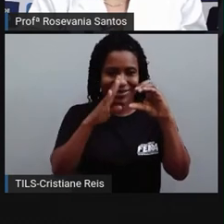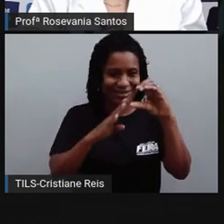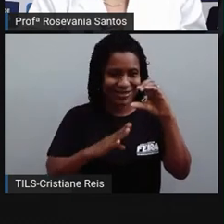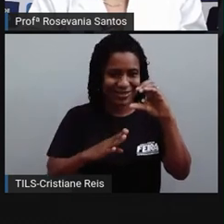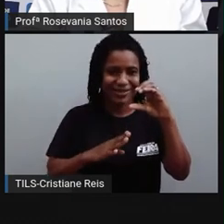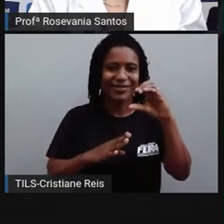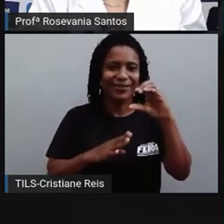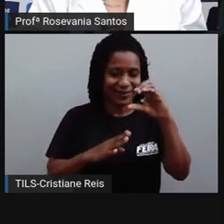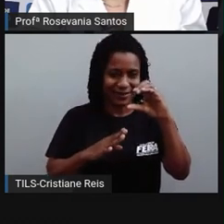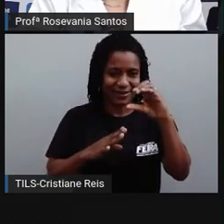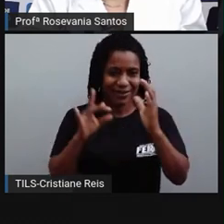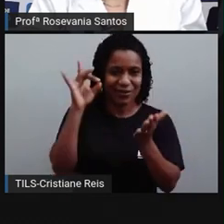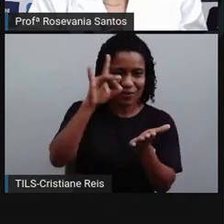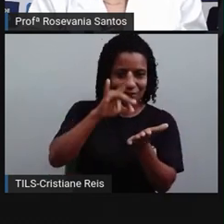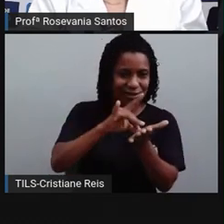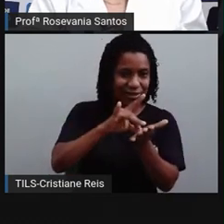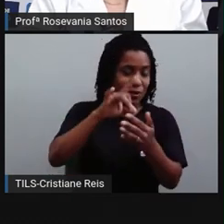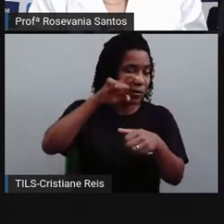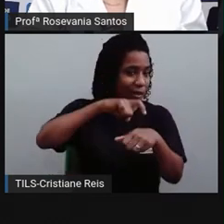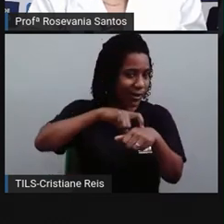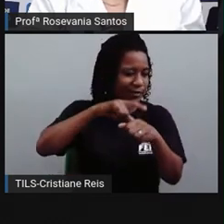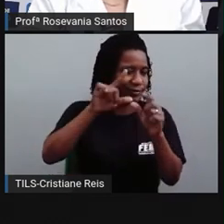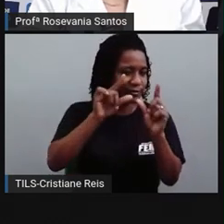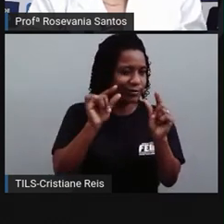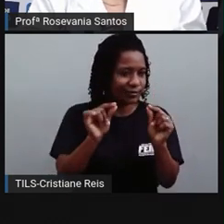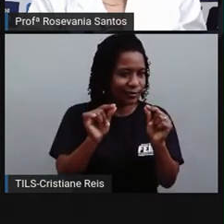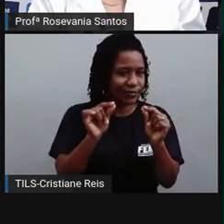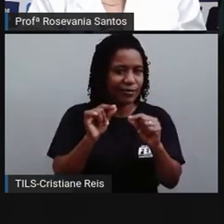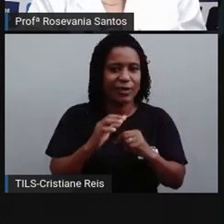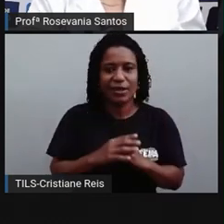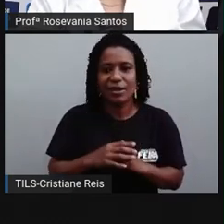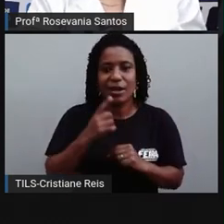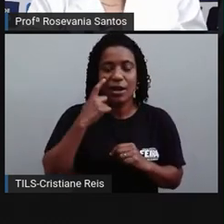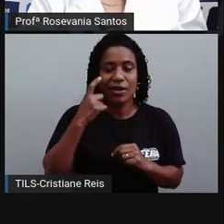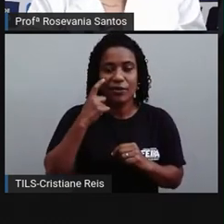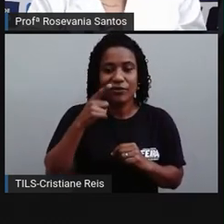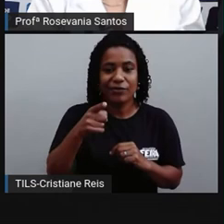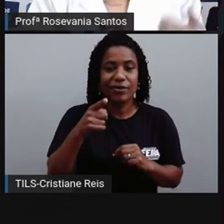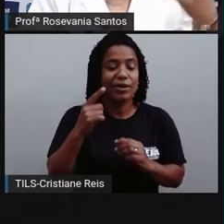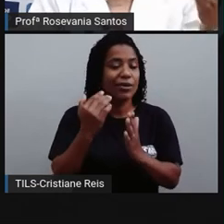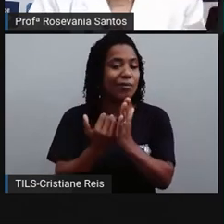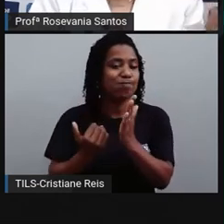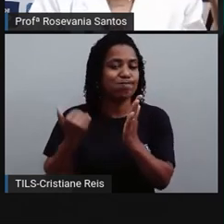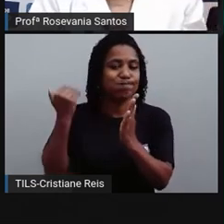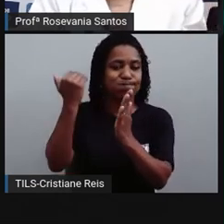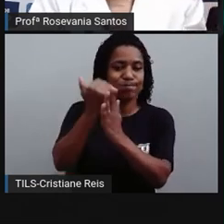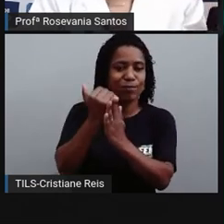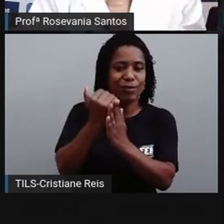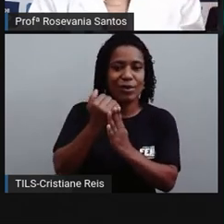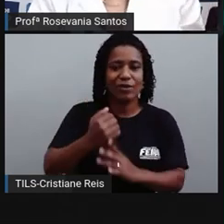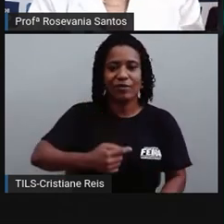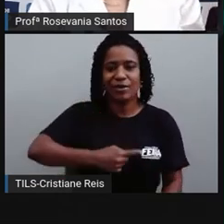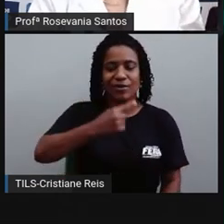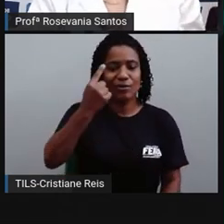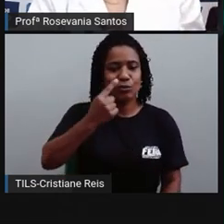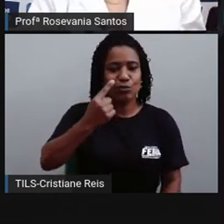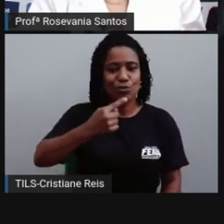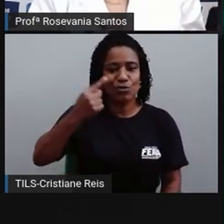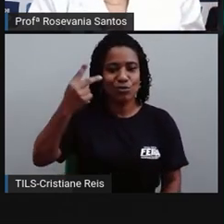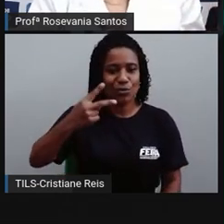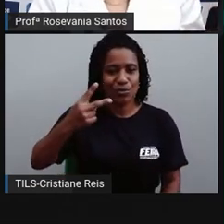da cidade C para a cidade E, é que eu vou aumentando de um em um fuso horário.